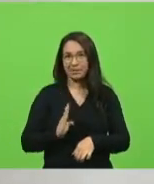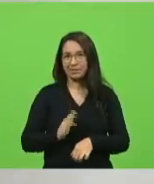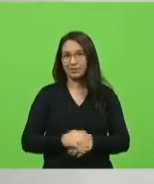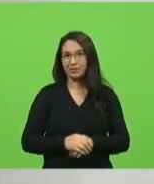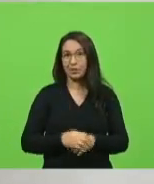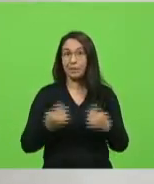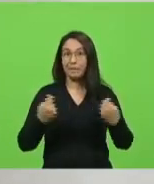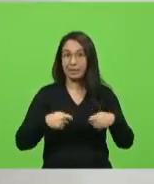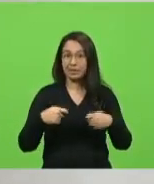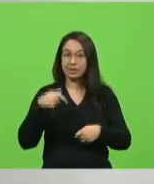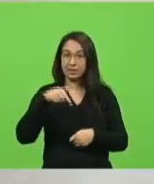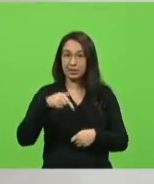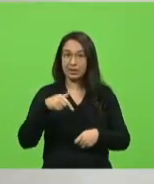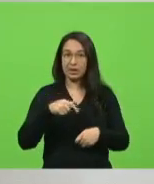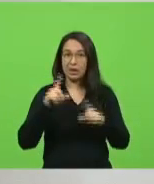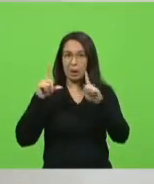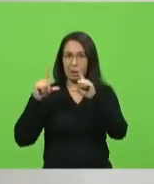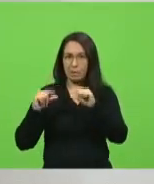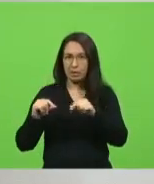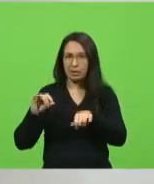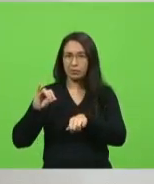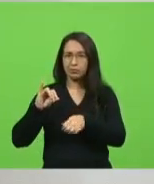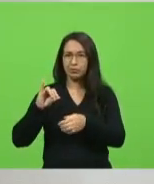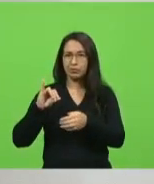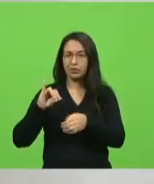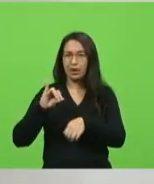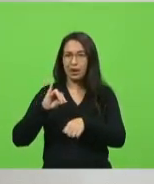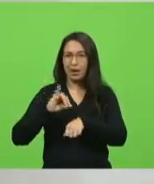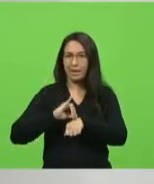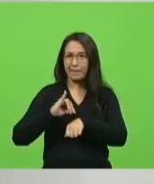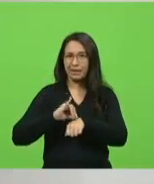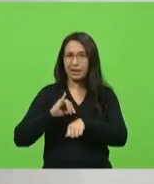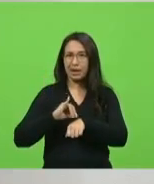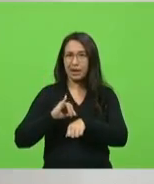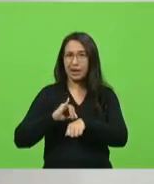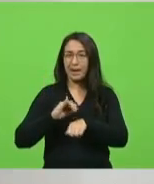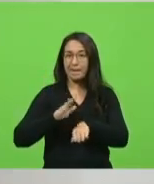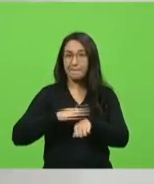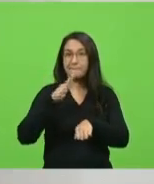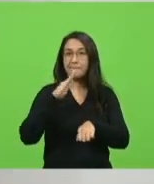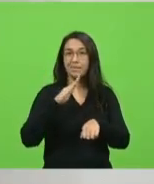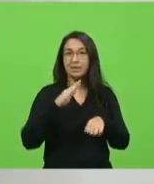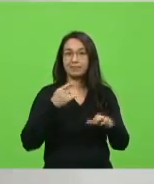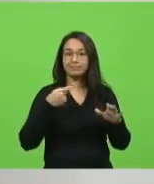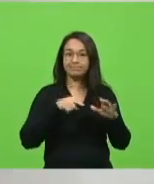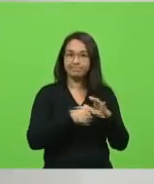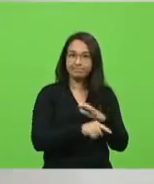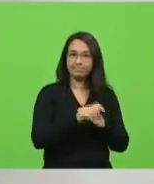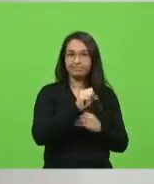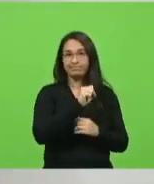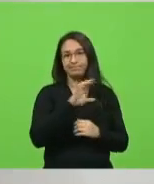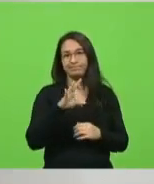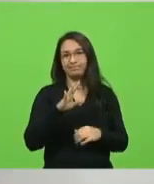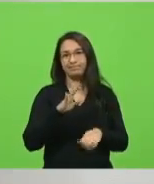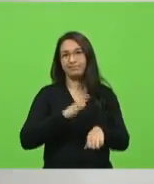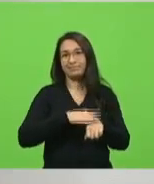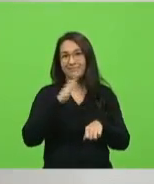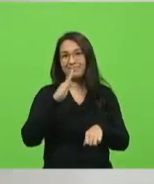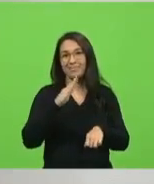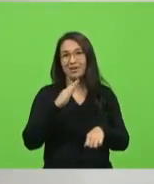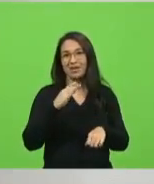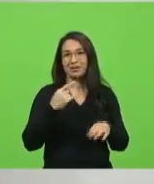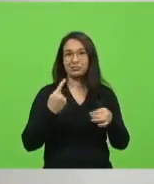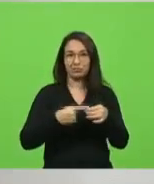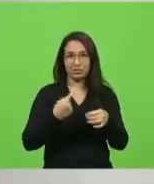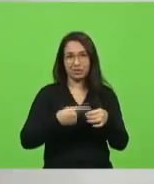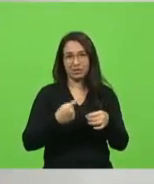menos capital e mais interior do estado de Santa Catarina e mais municípios catarinenses. A gente tem que